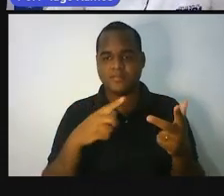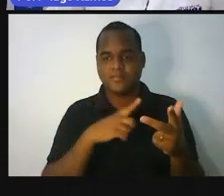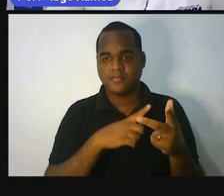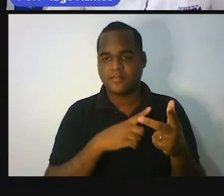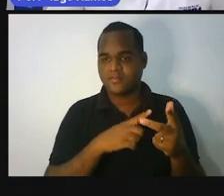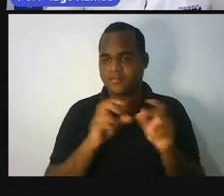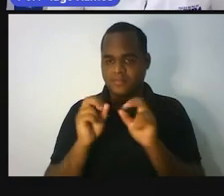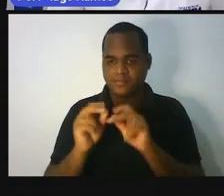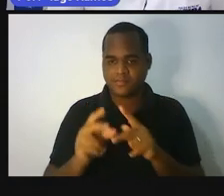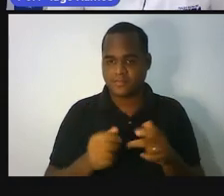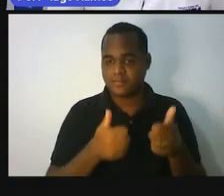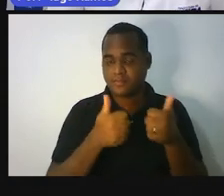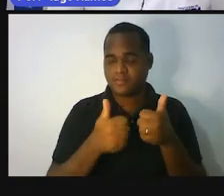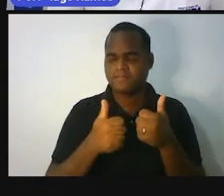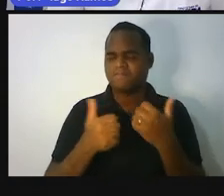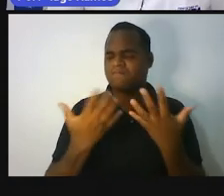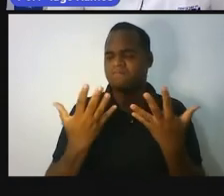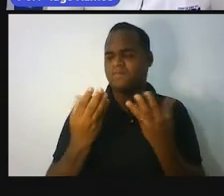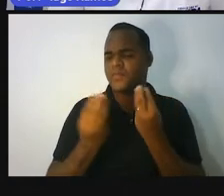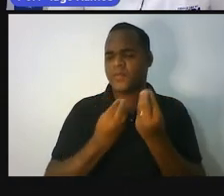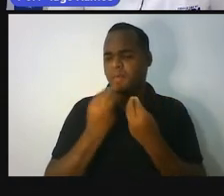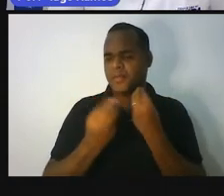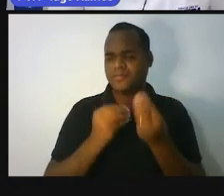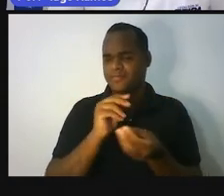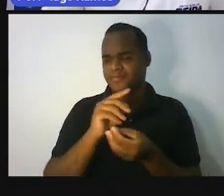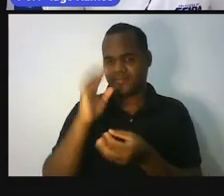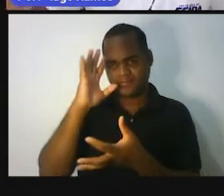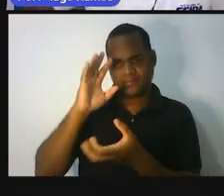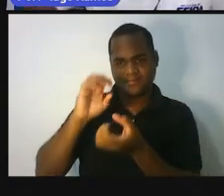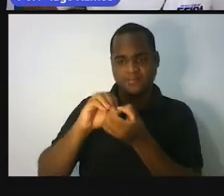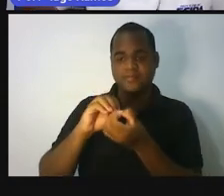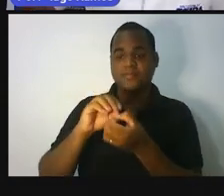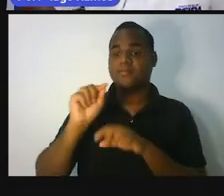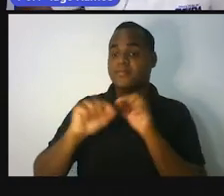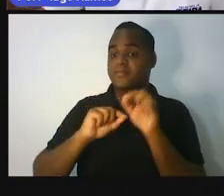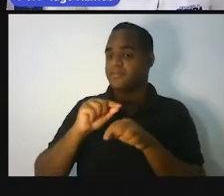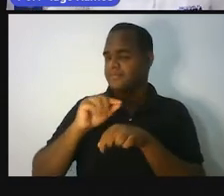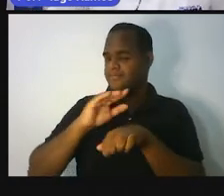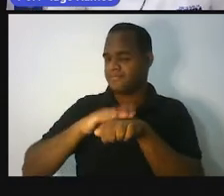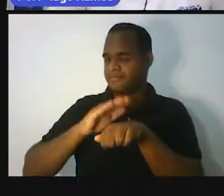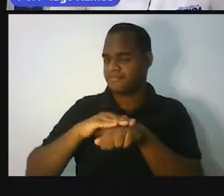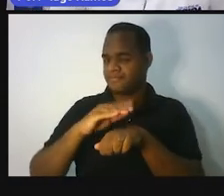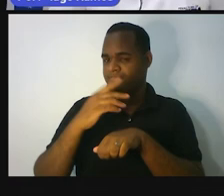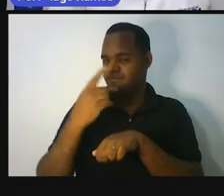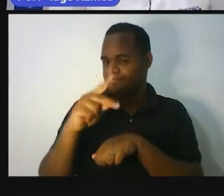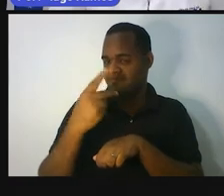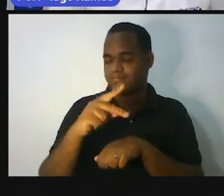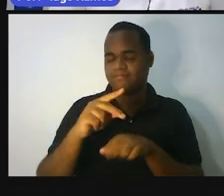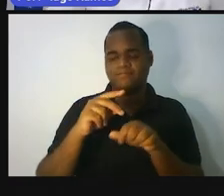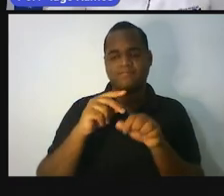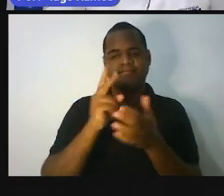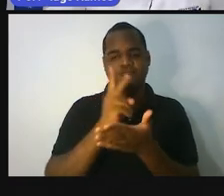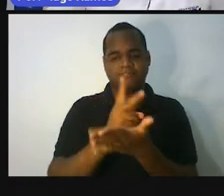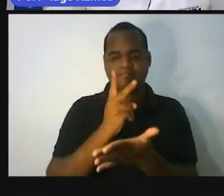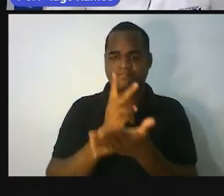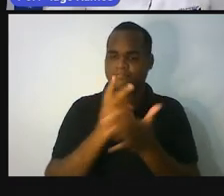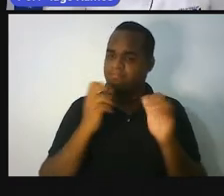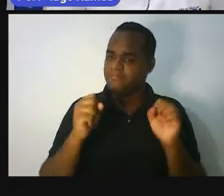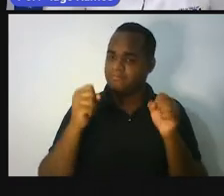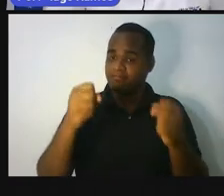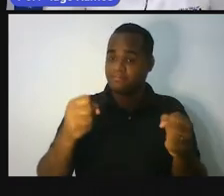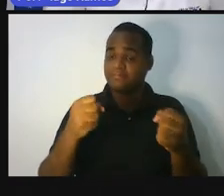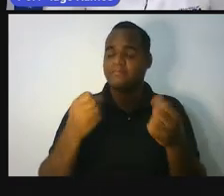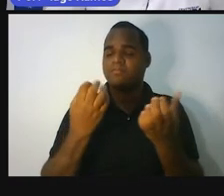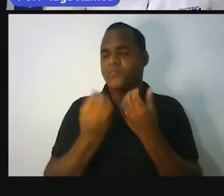Bom, o que é você vai fazer agora? Agora é continuar praticando. Mas, para você